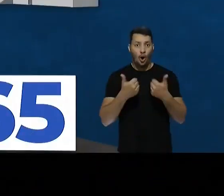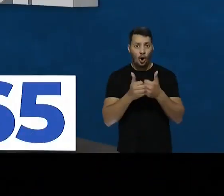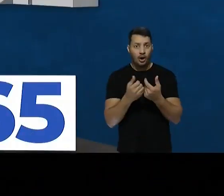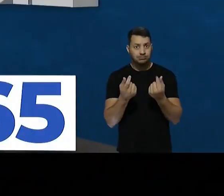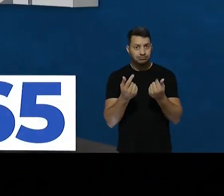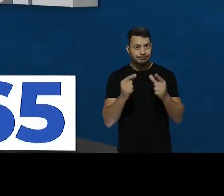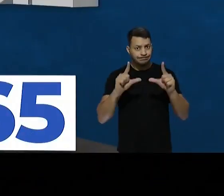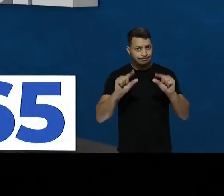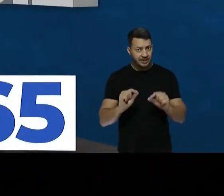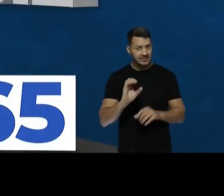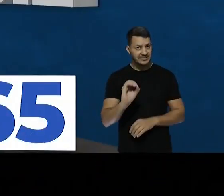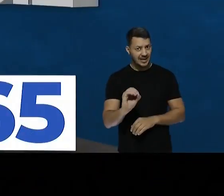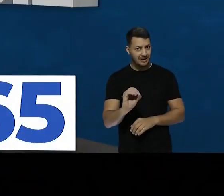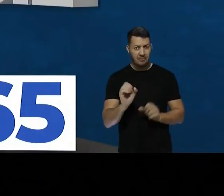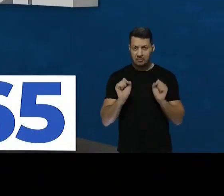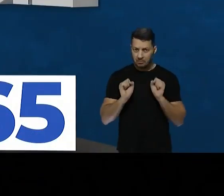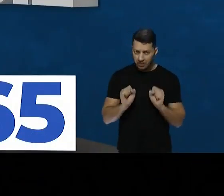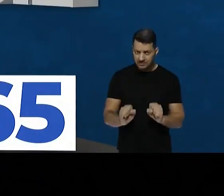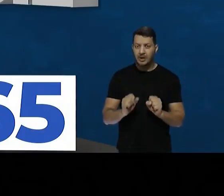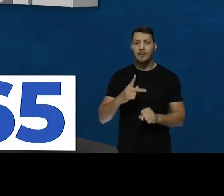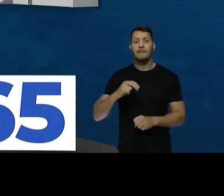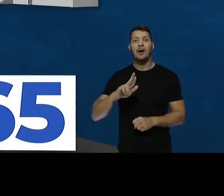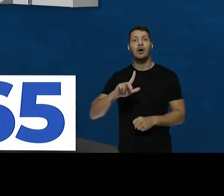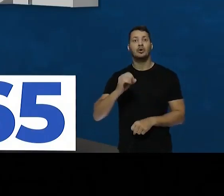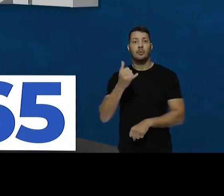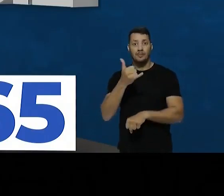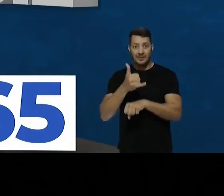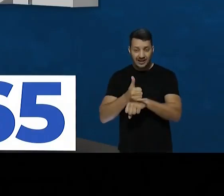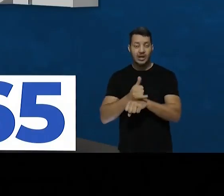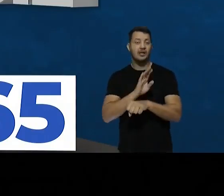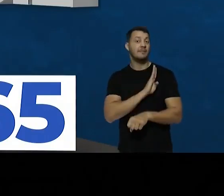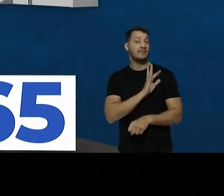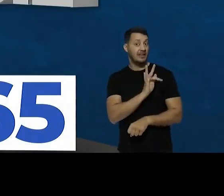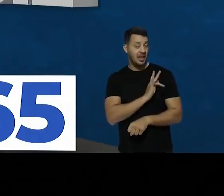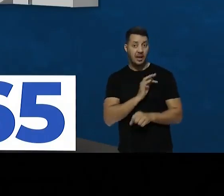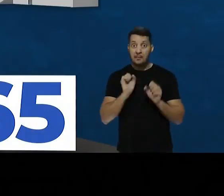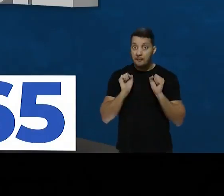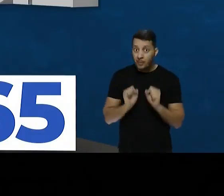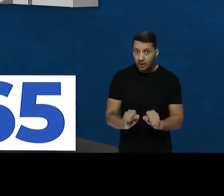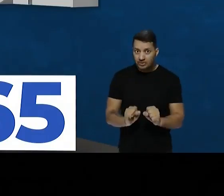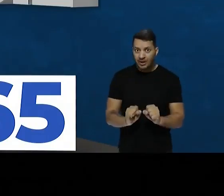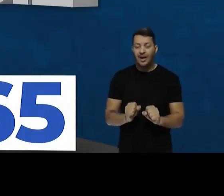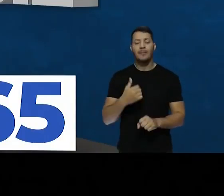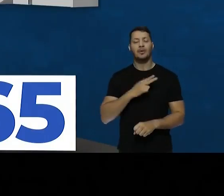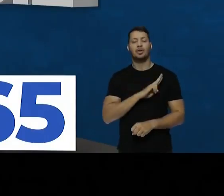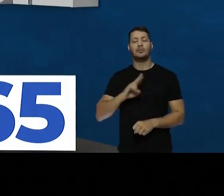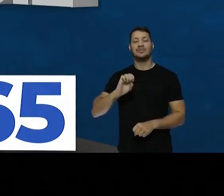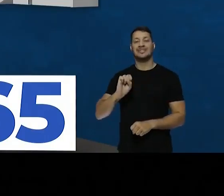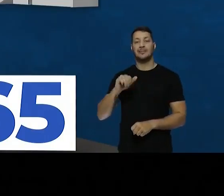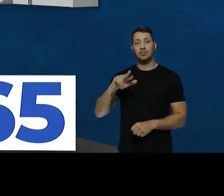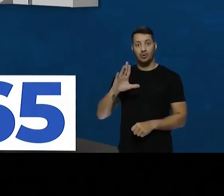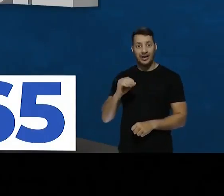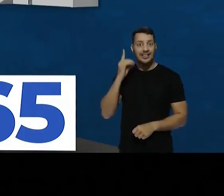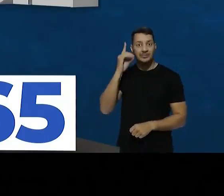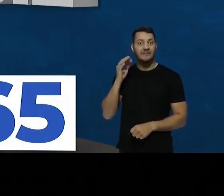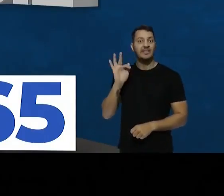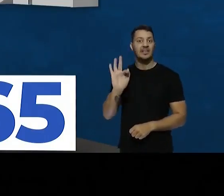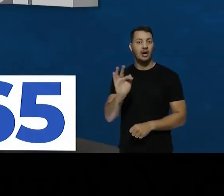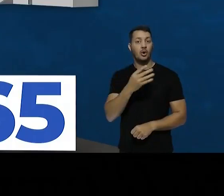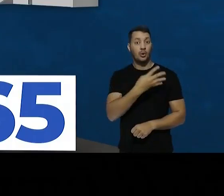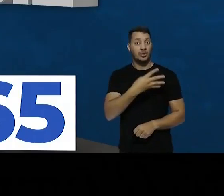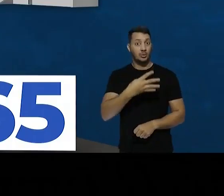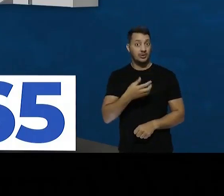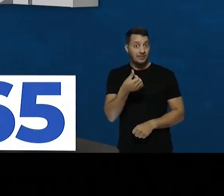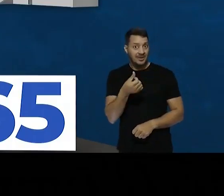Ônibus com tarifa zero regional é possível. Polo metal mecânico no sul fluminense é possível. Sou Samuca Silva,